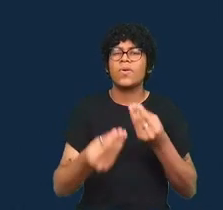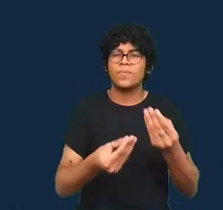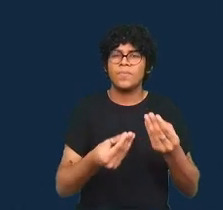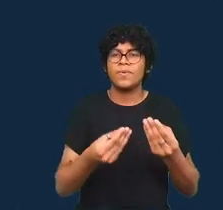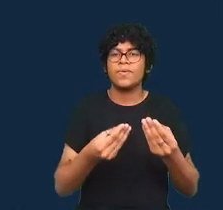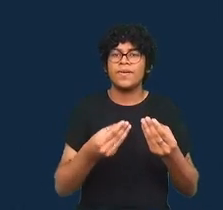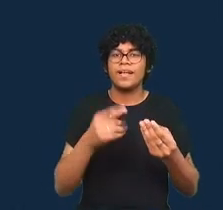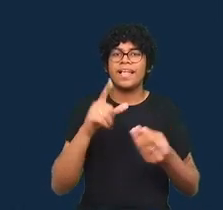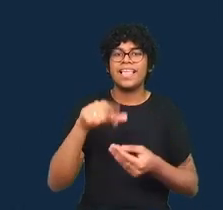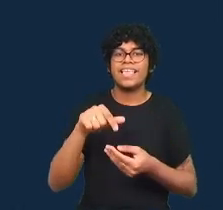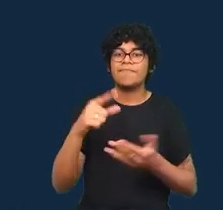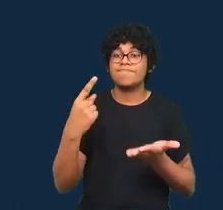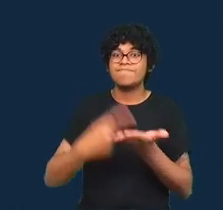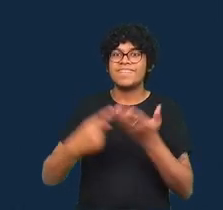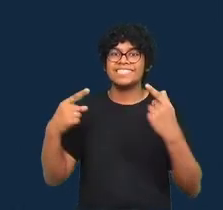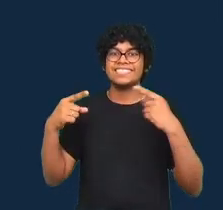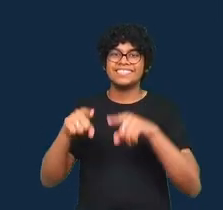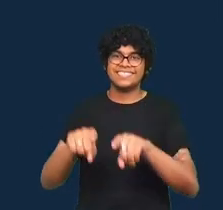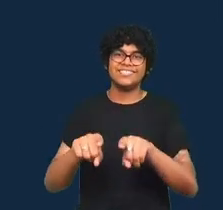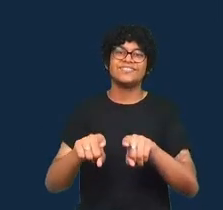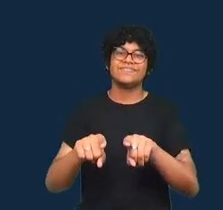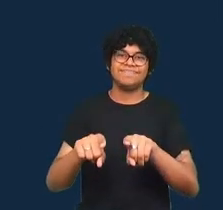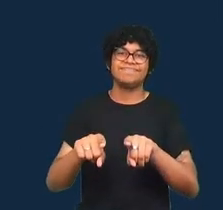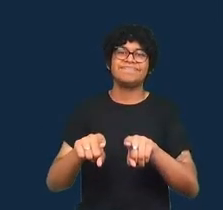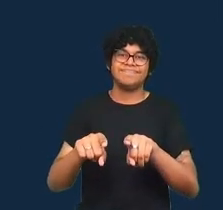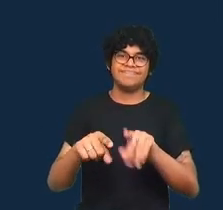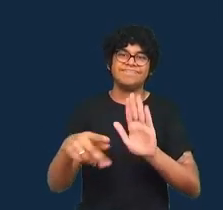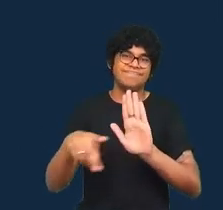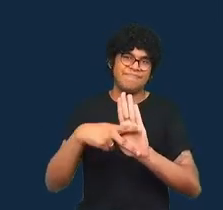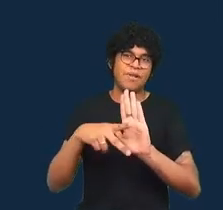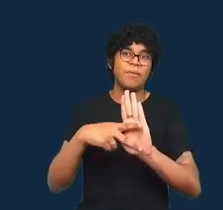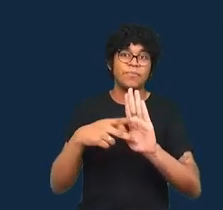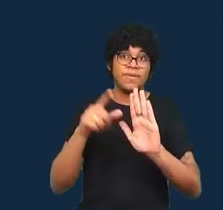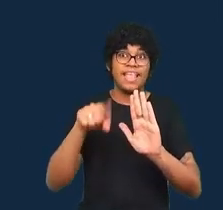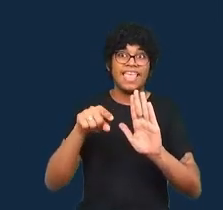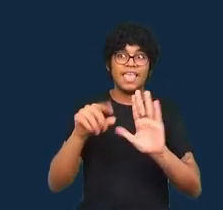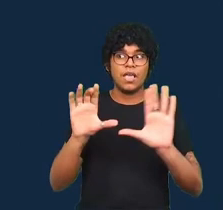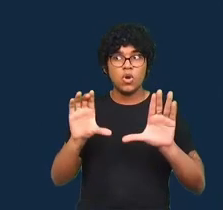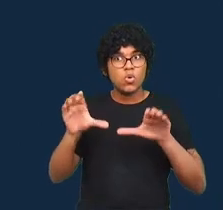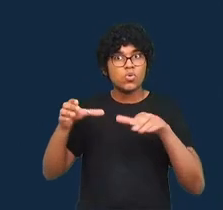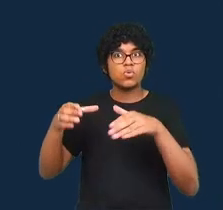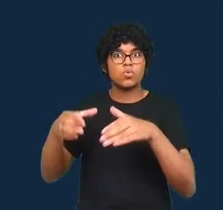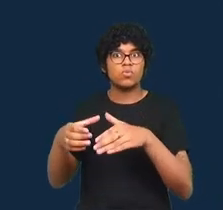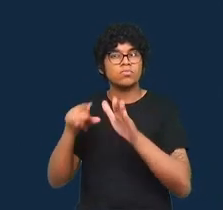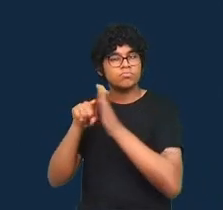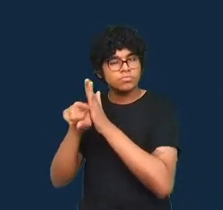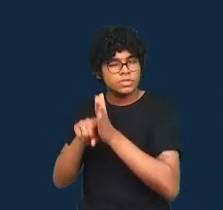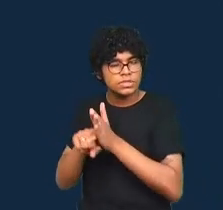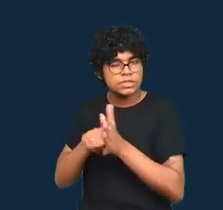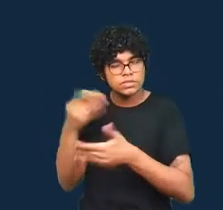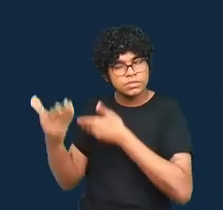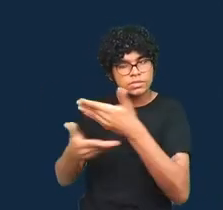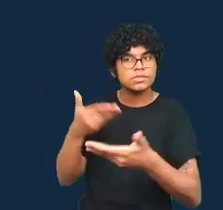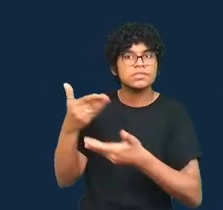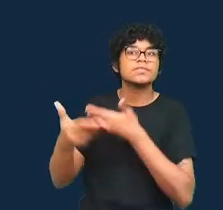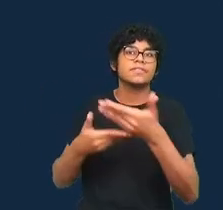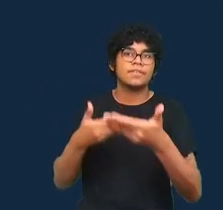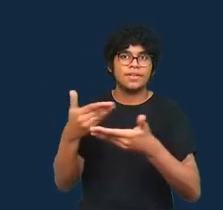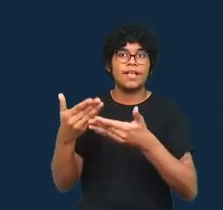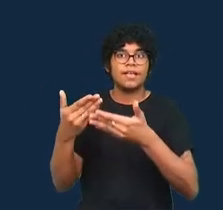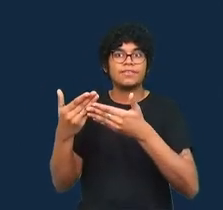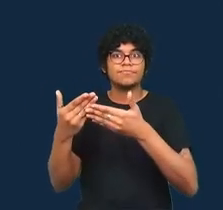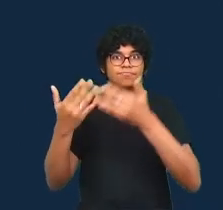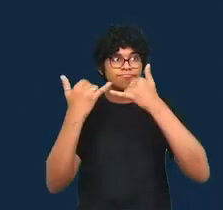parceiros do livro. E esse livro, na verdade, é um experimento coletivo que dá conta das práticas de jornalismo de